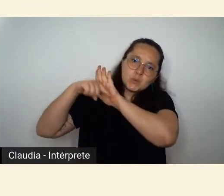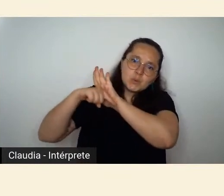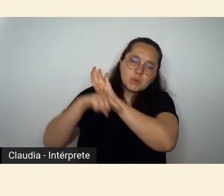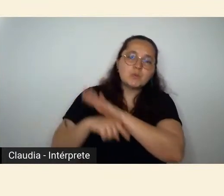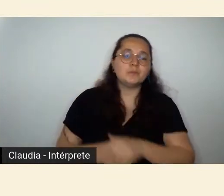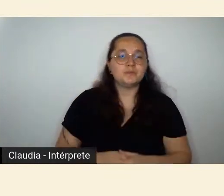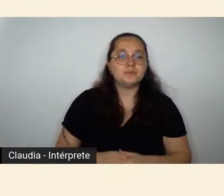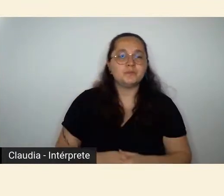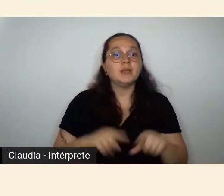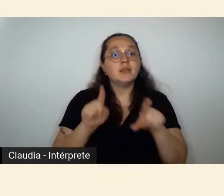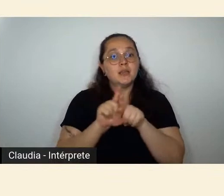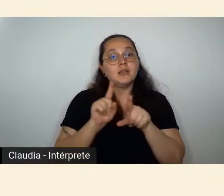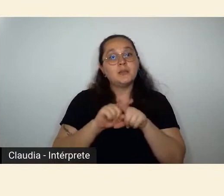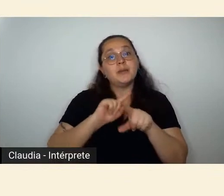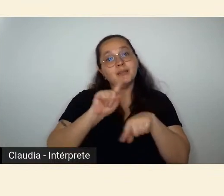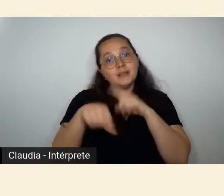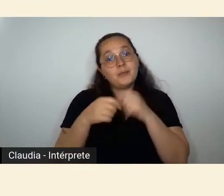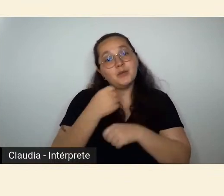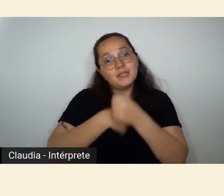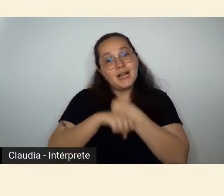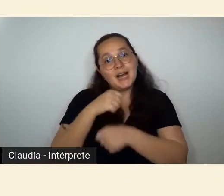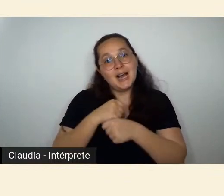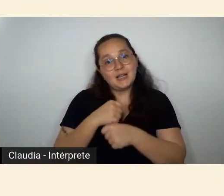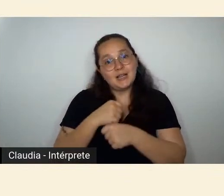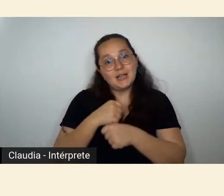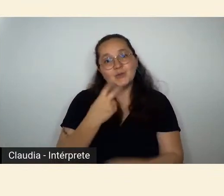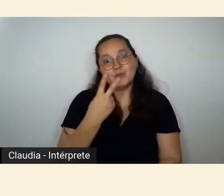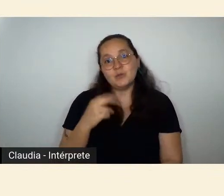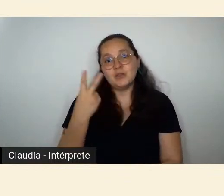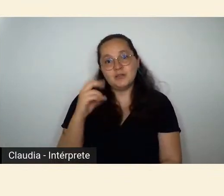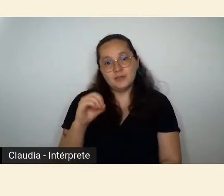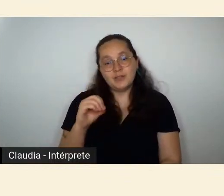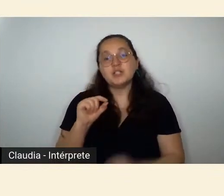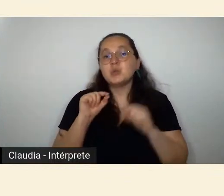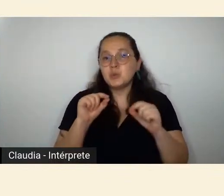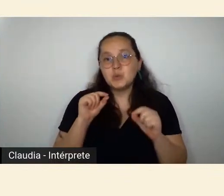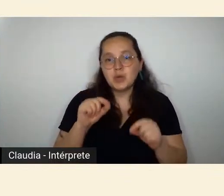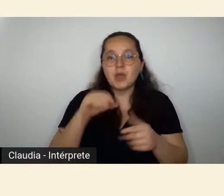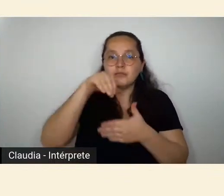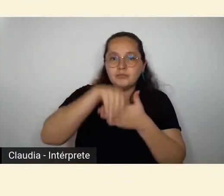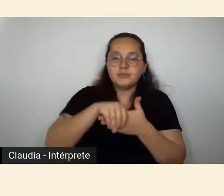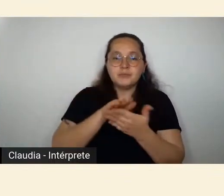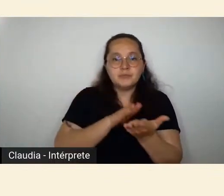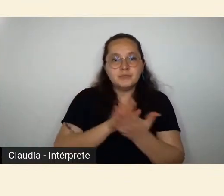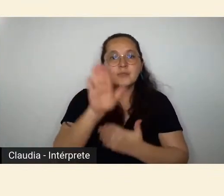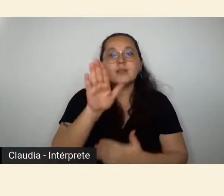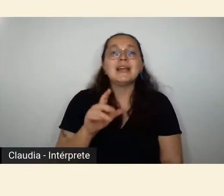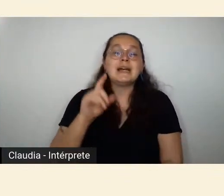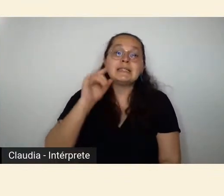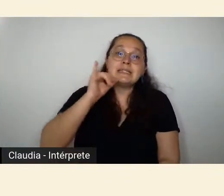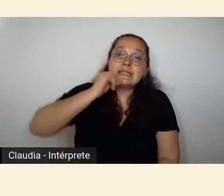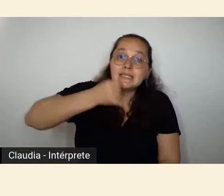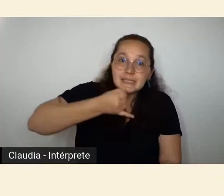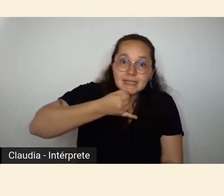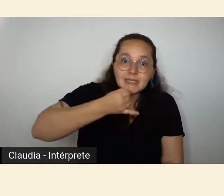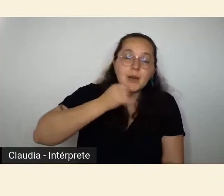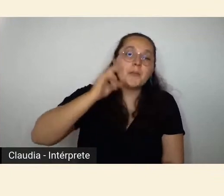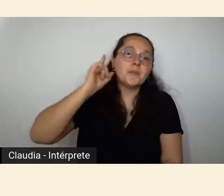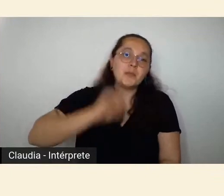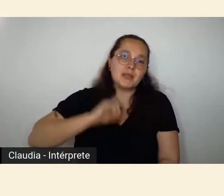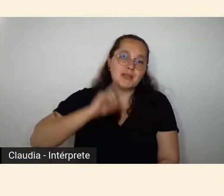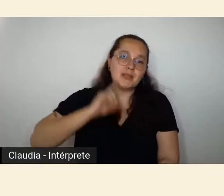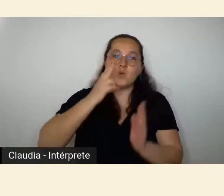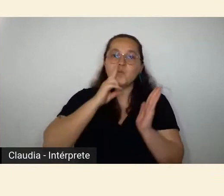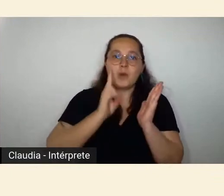no ano passado do livro Uma Tristeza Mineira, Uma Capa de Garoa, Agenor Barbosa, um poeta